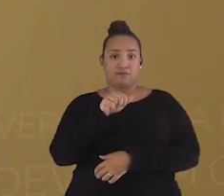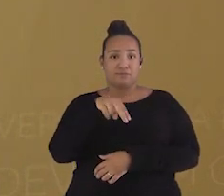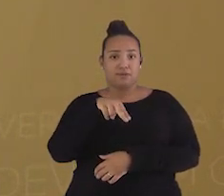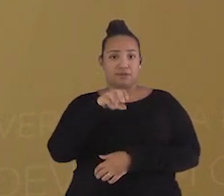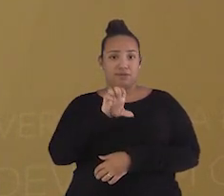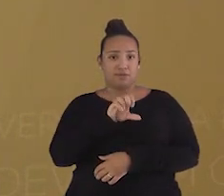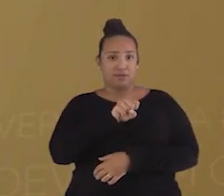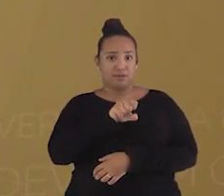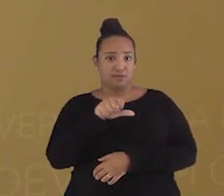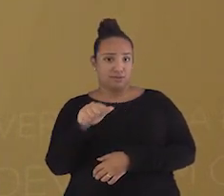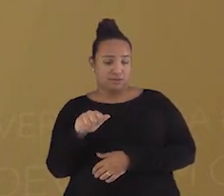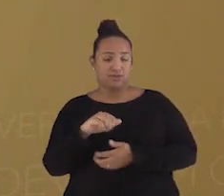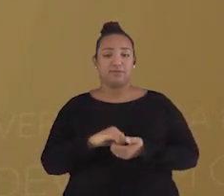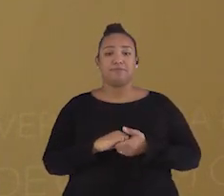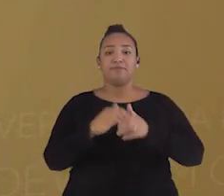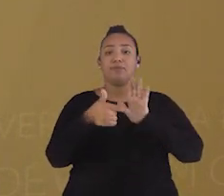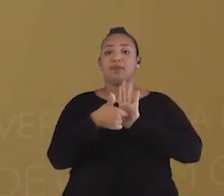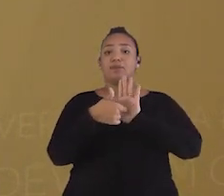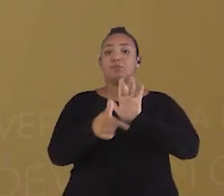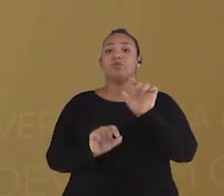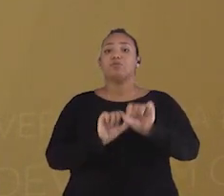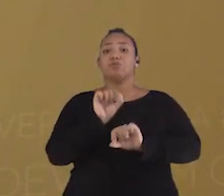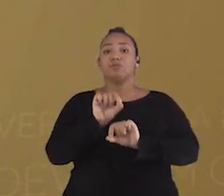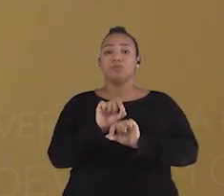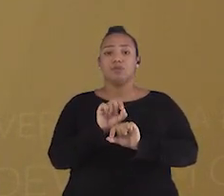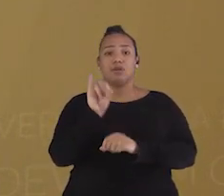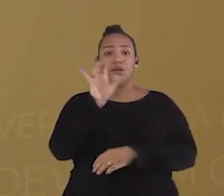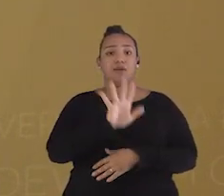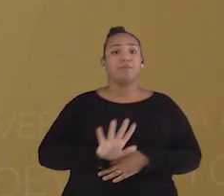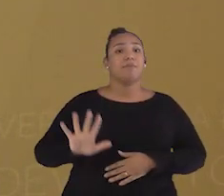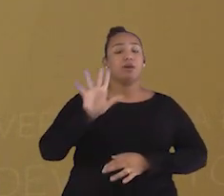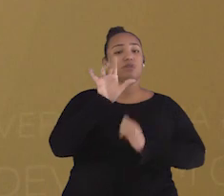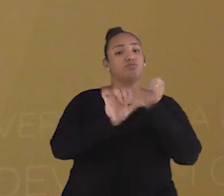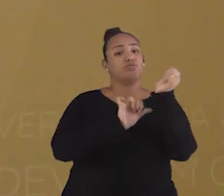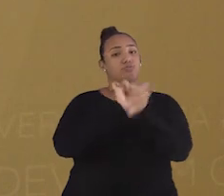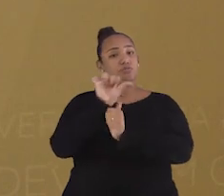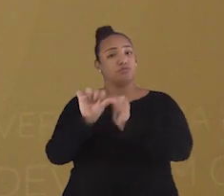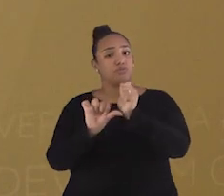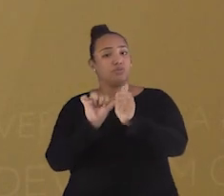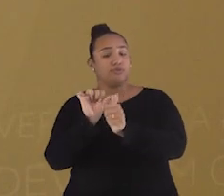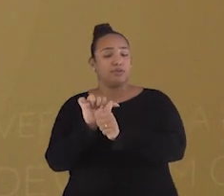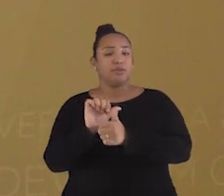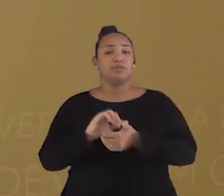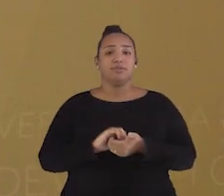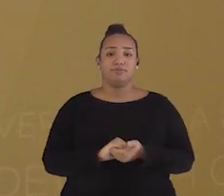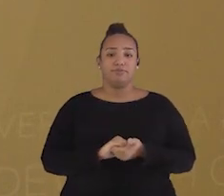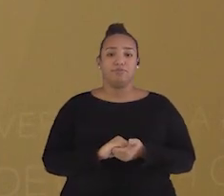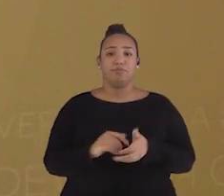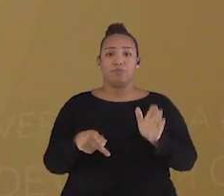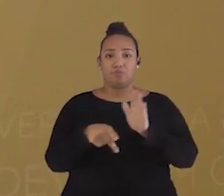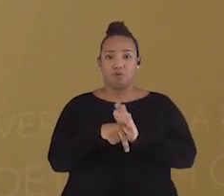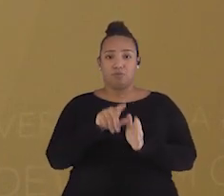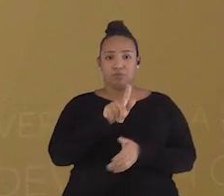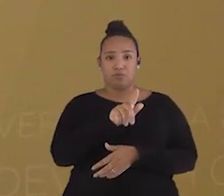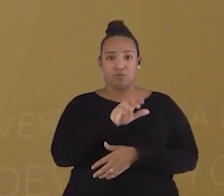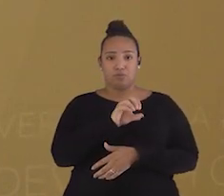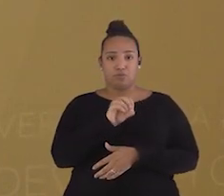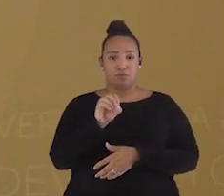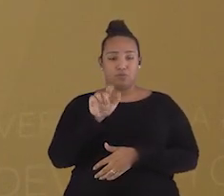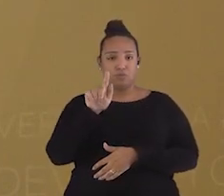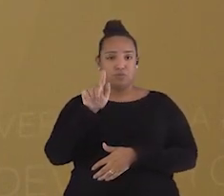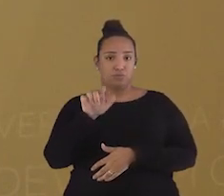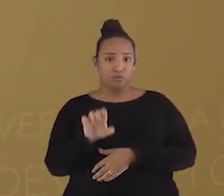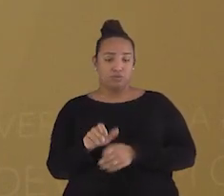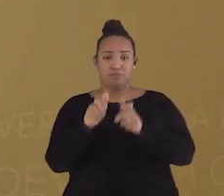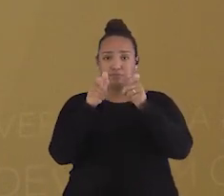Geografia, onde ela mostra as transformações da paisagem ao longo dos anos, através do Google Maps,